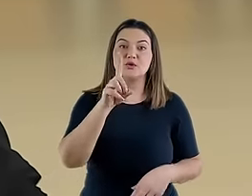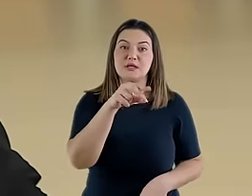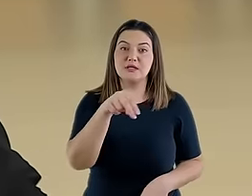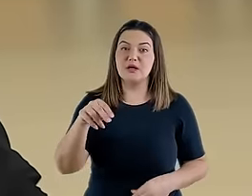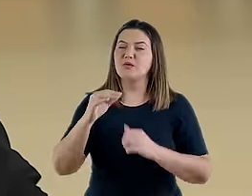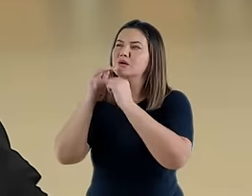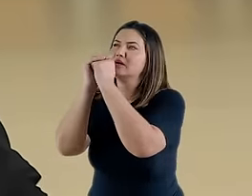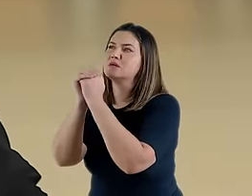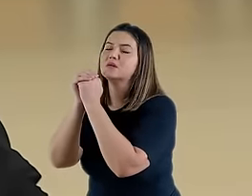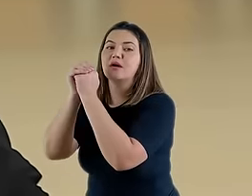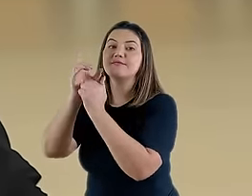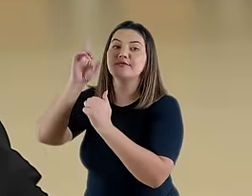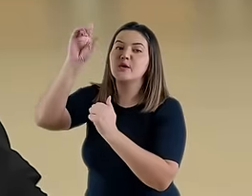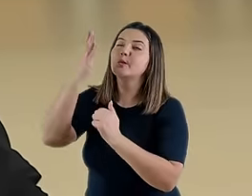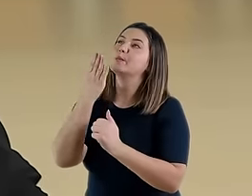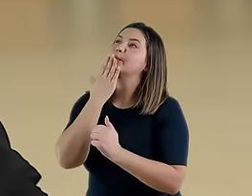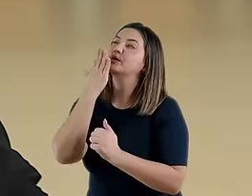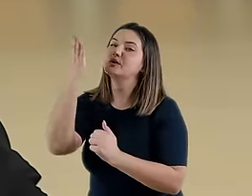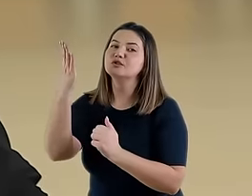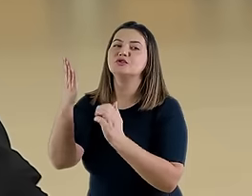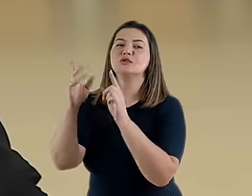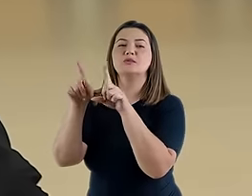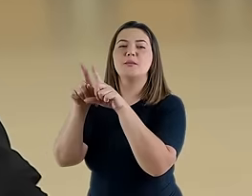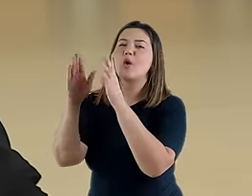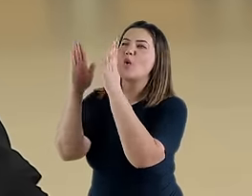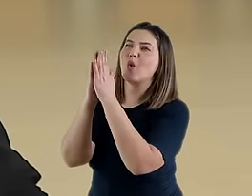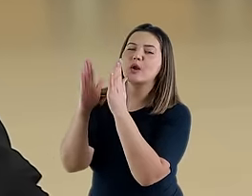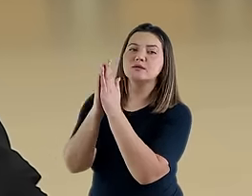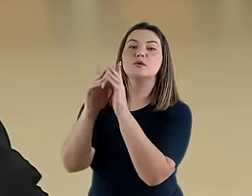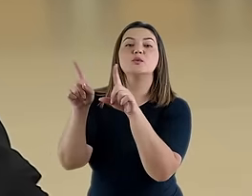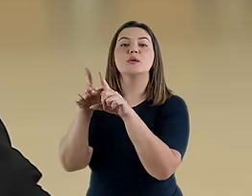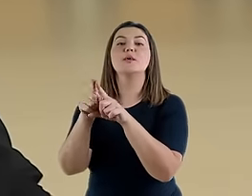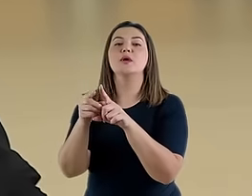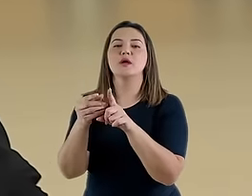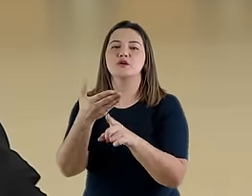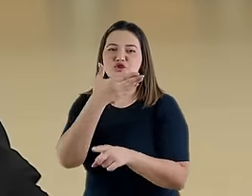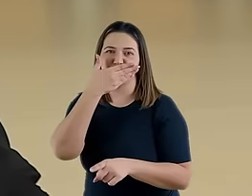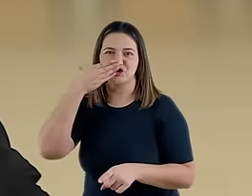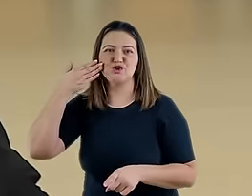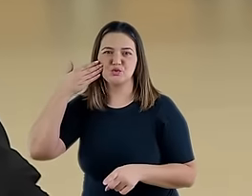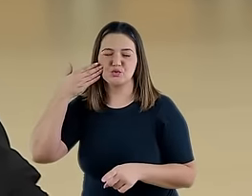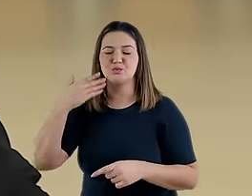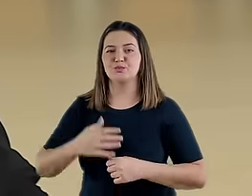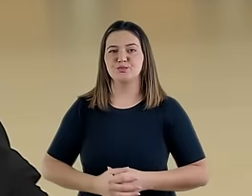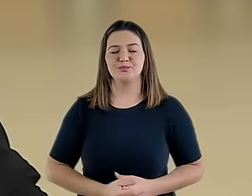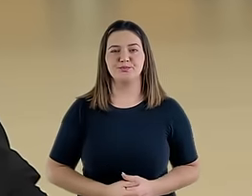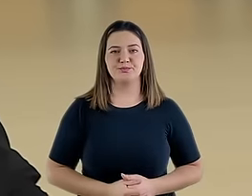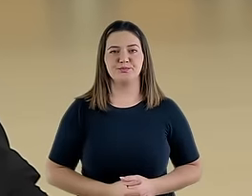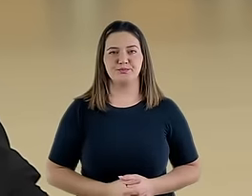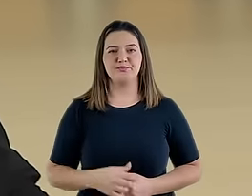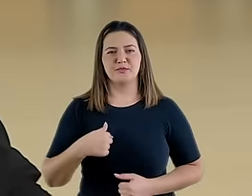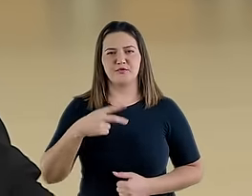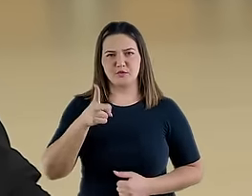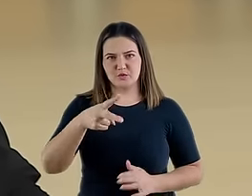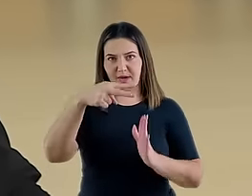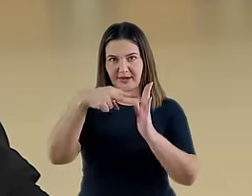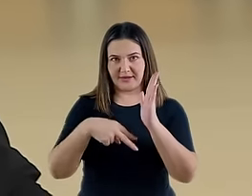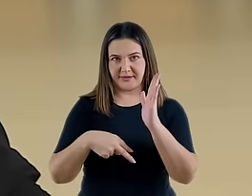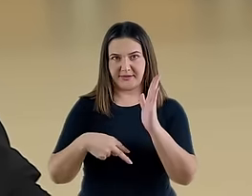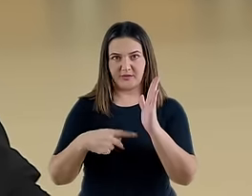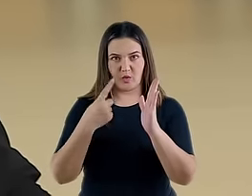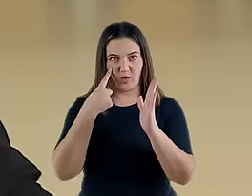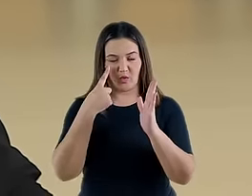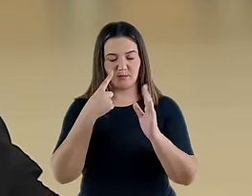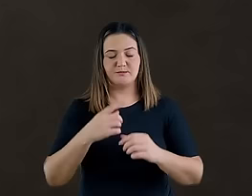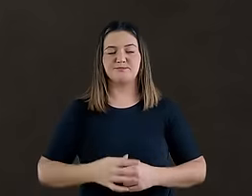oração e jejum, algo que falta a muitos crentes no dia de hoje. Eu quero ler para você mais uma parte do capítulo.